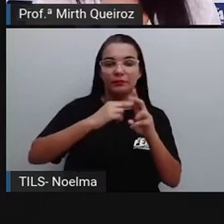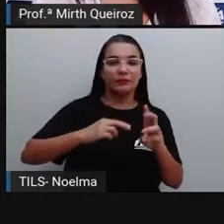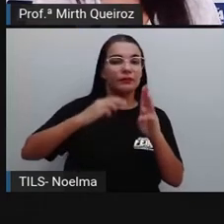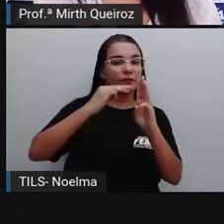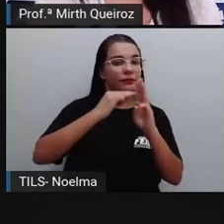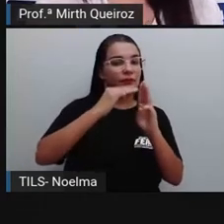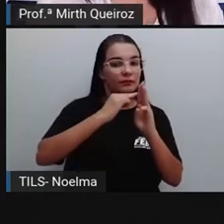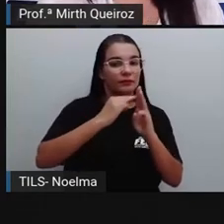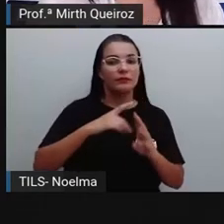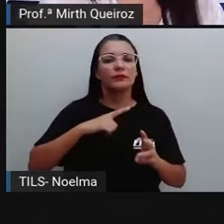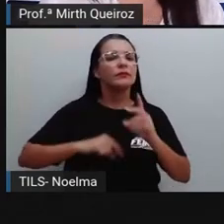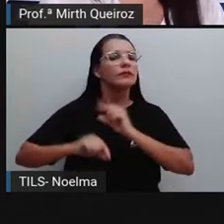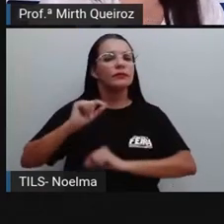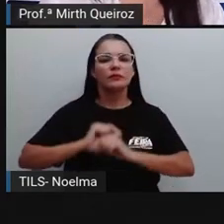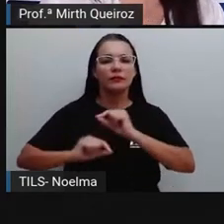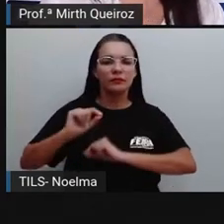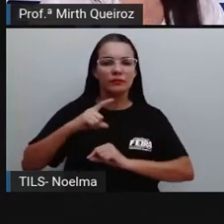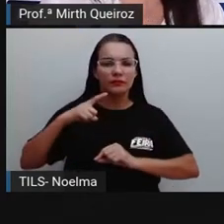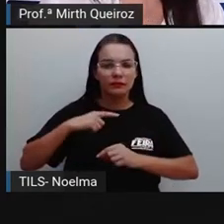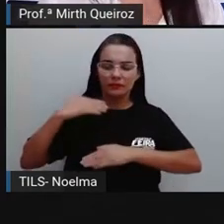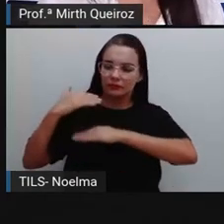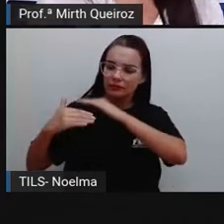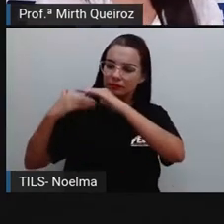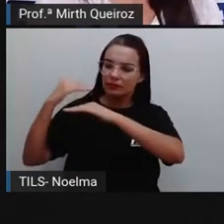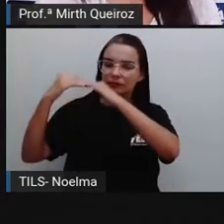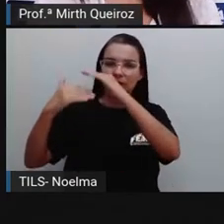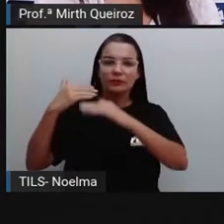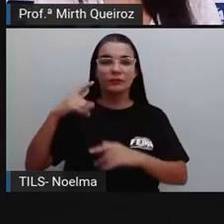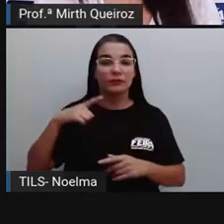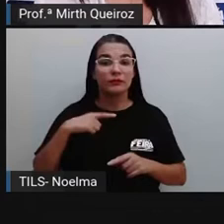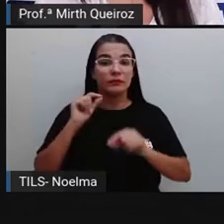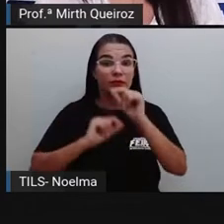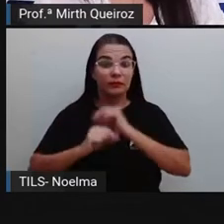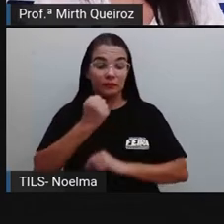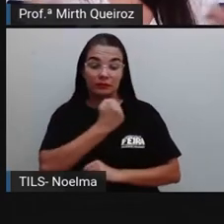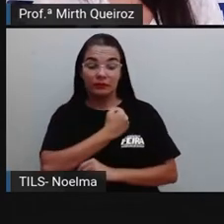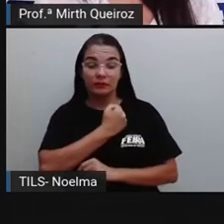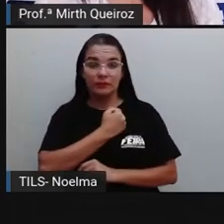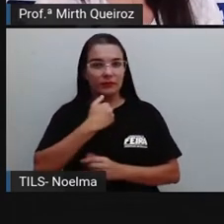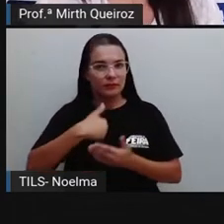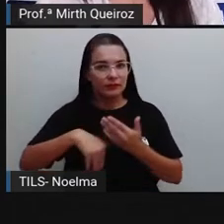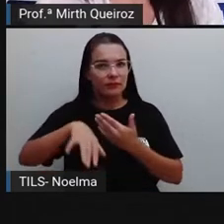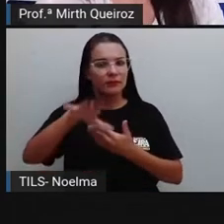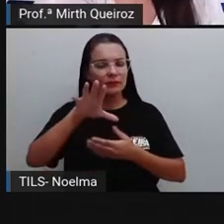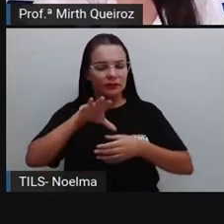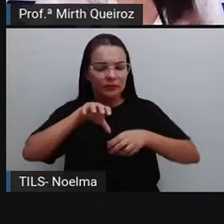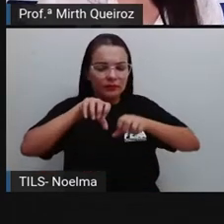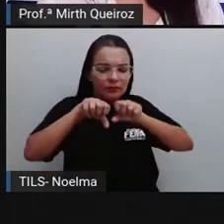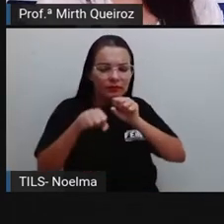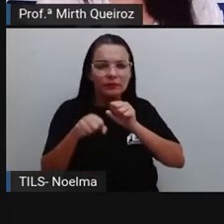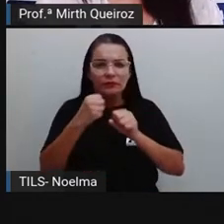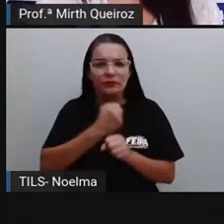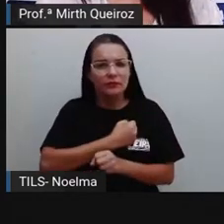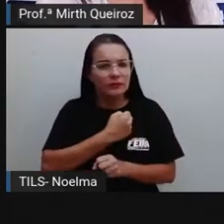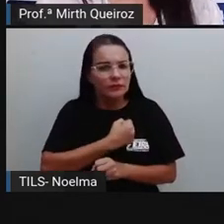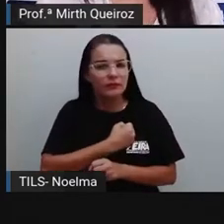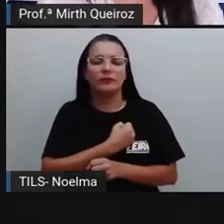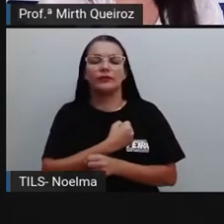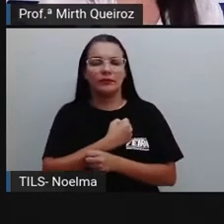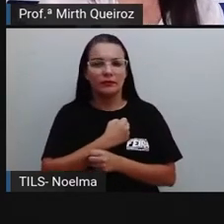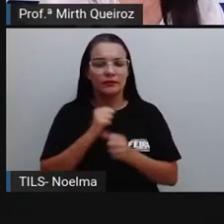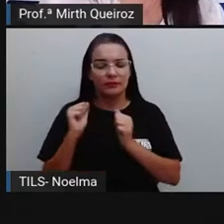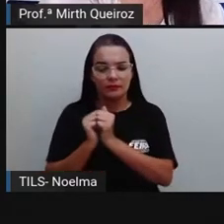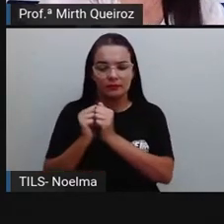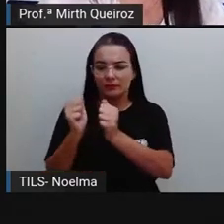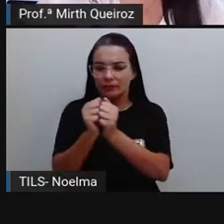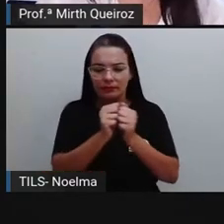algarismos indo-arábicos, que é o que a gente utiliza. E com esses algarismos, a gente vai formando números. A gente vai